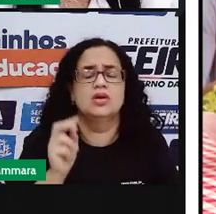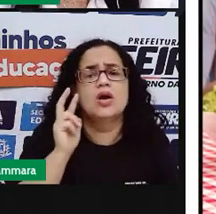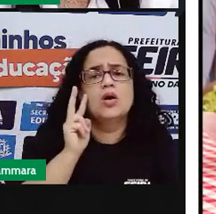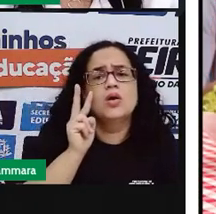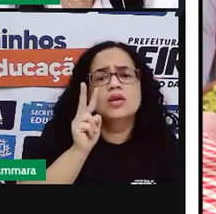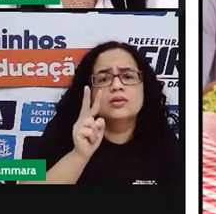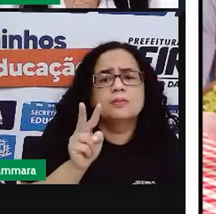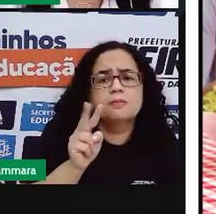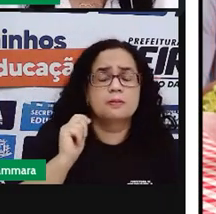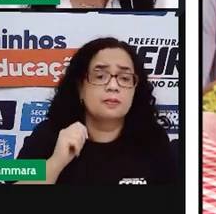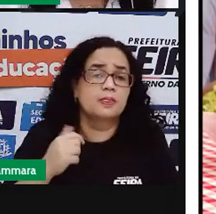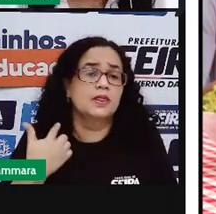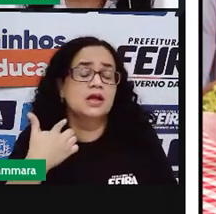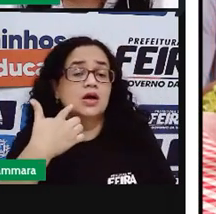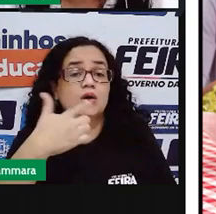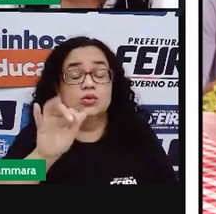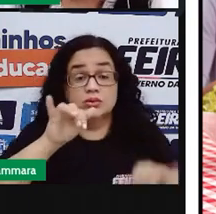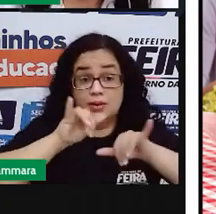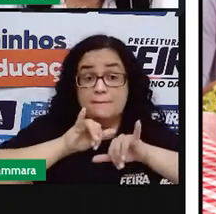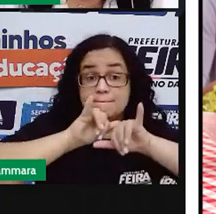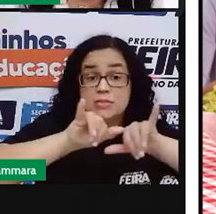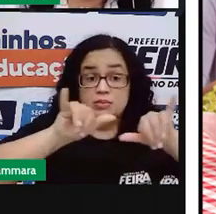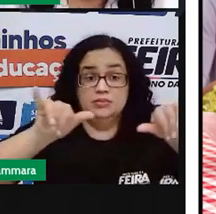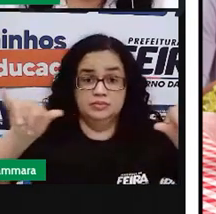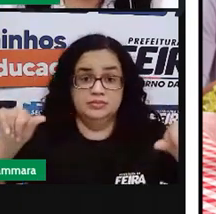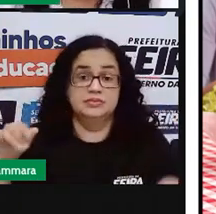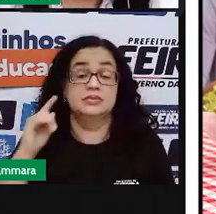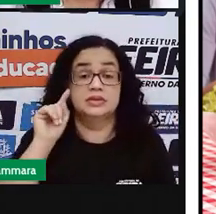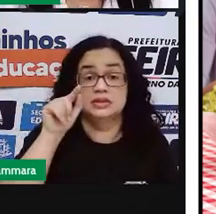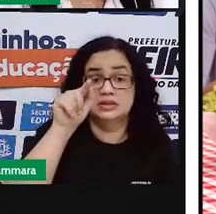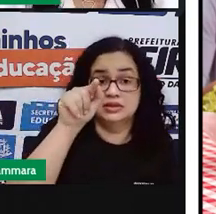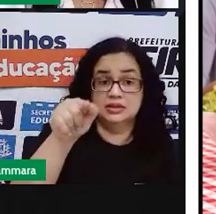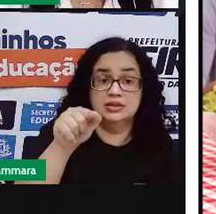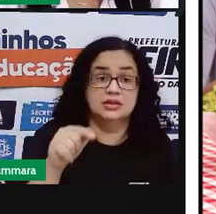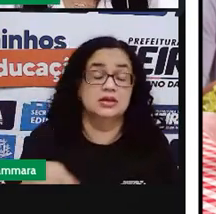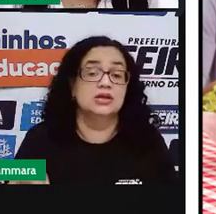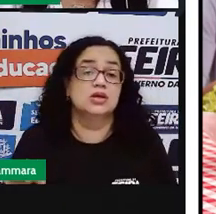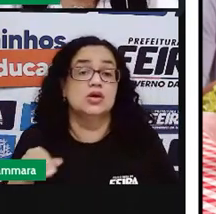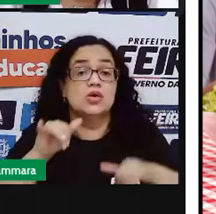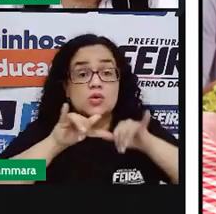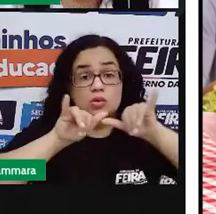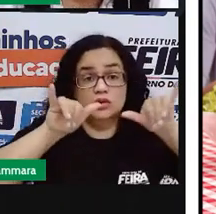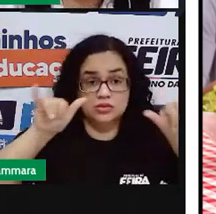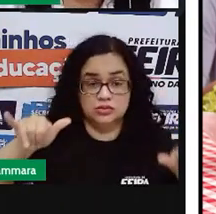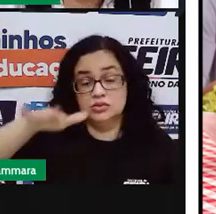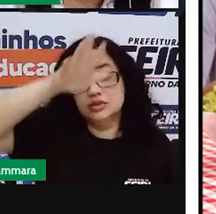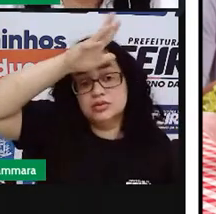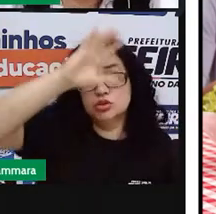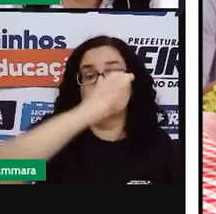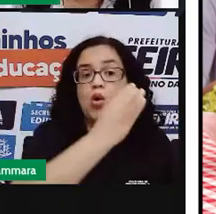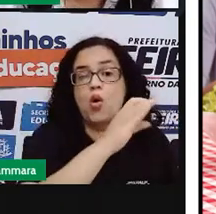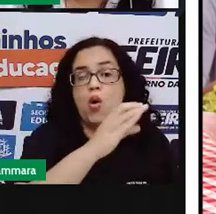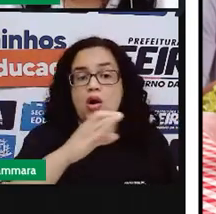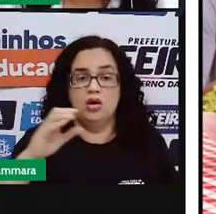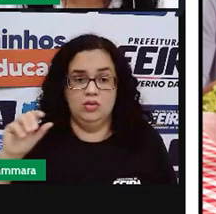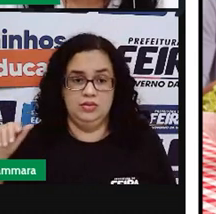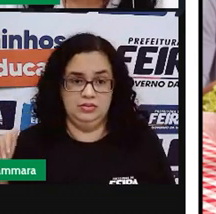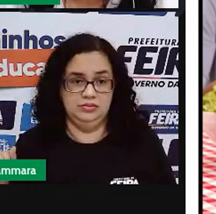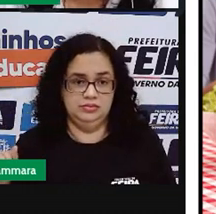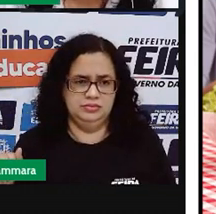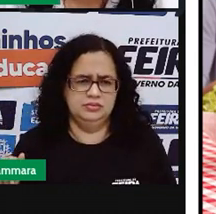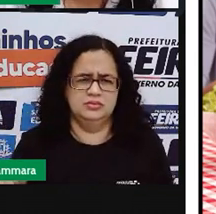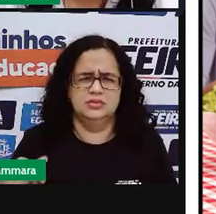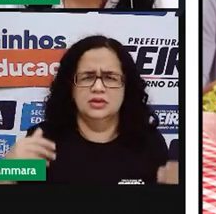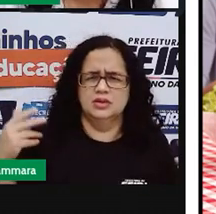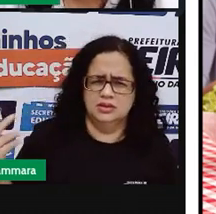só, essa outra publicidade. Aqui, é um anúncio de um refrigerante. Tem alguma